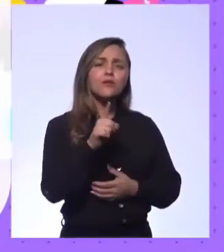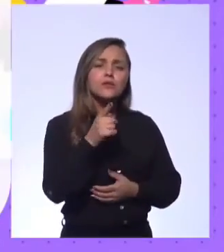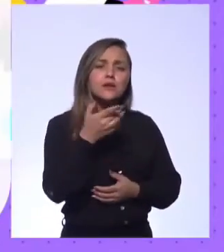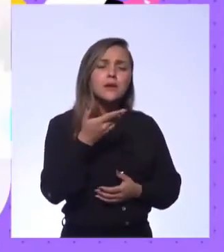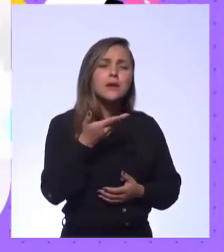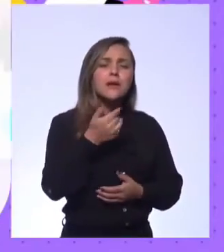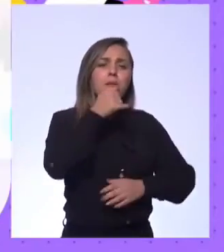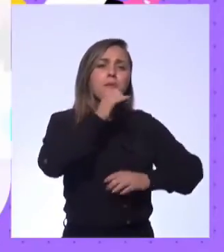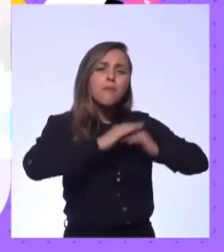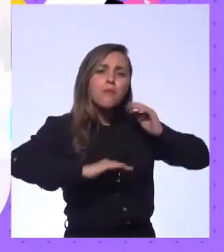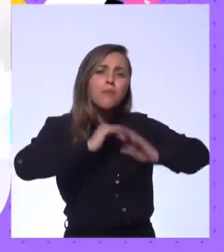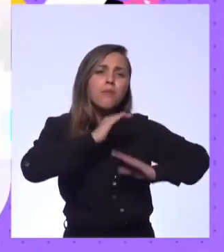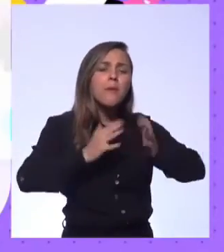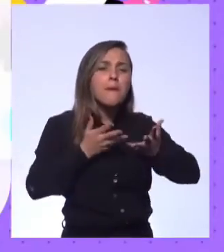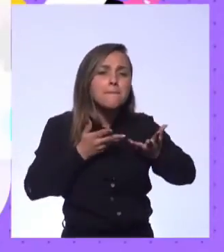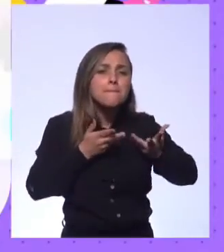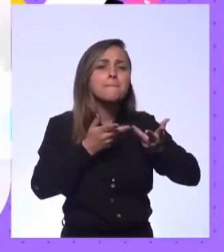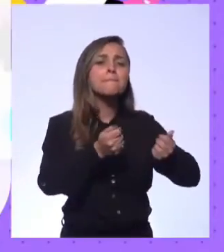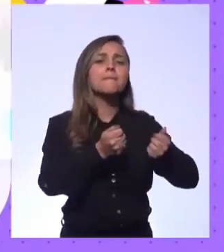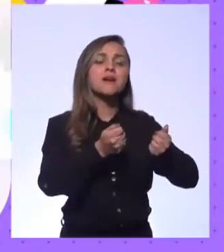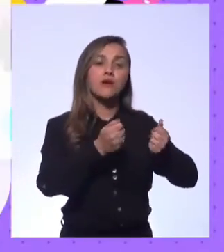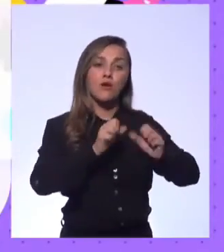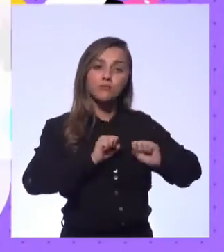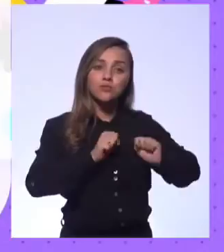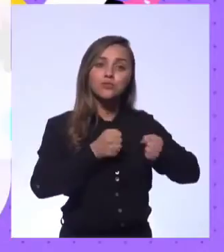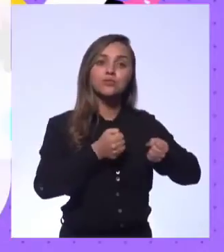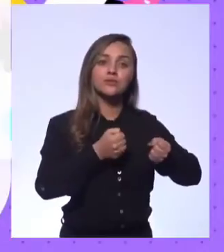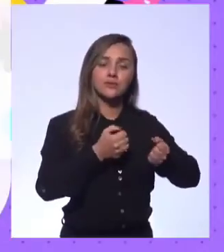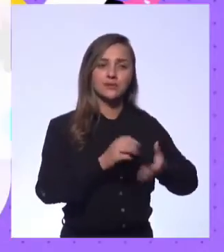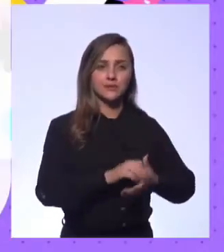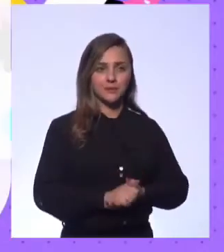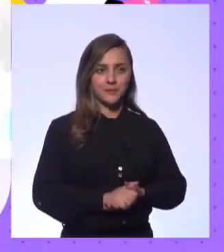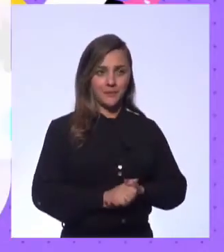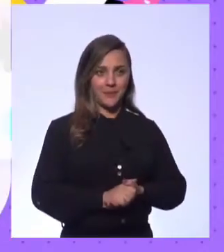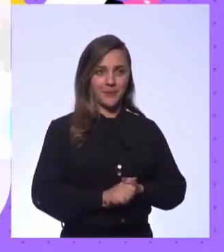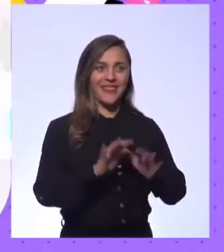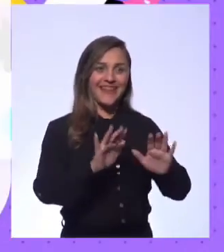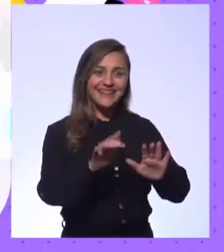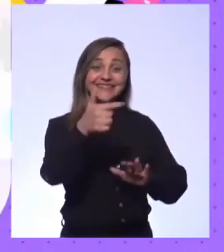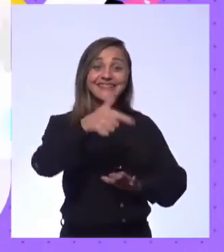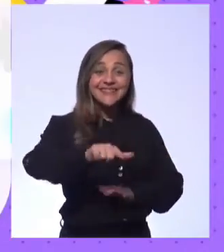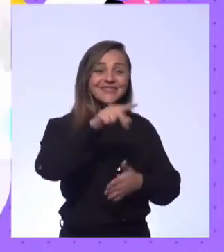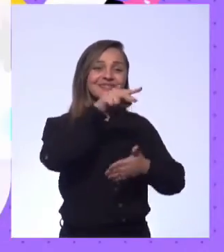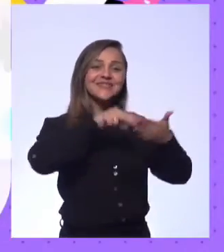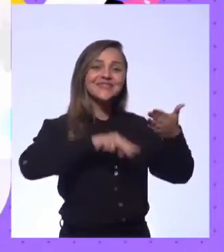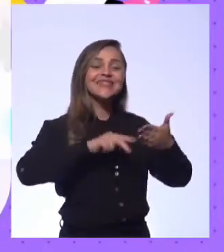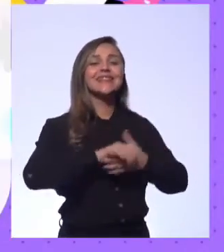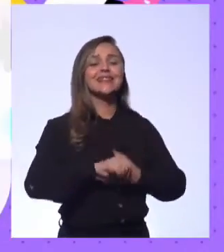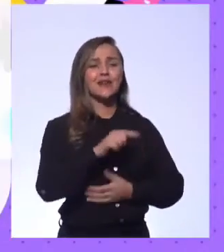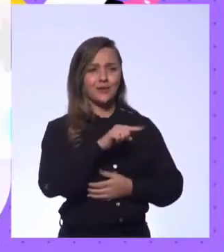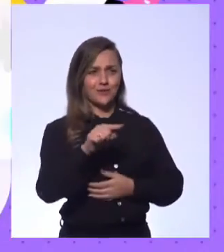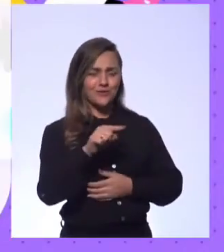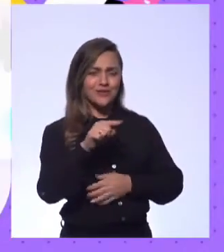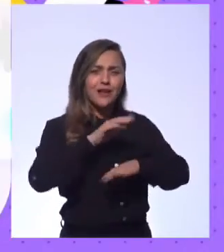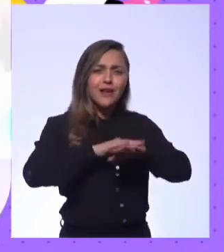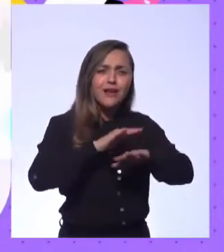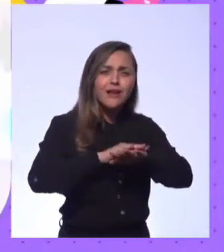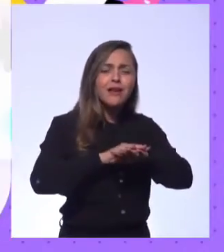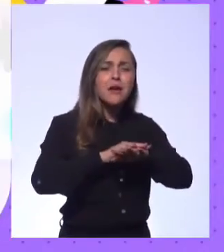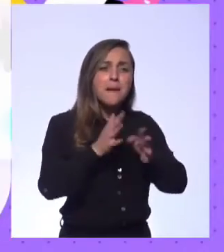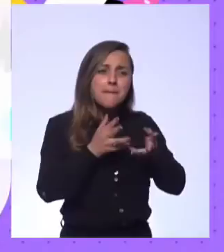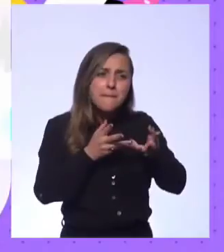as coisas que faz? As coisas que faz? coisas não, por favor, preciso de português, vou ler de novo. Pode falar. Procura aprimorar as coisas que faz?